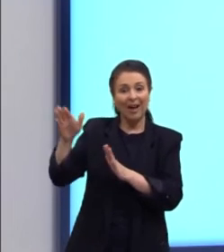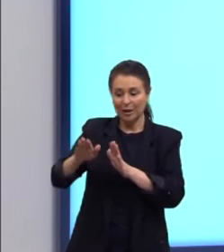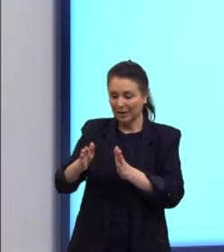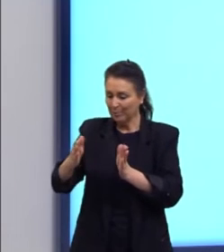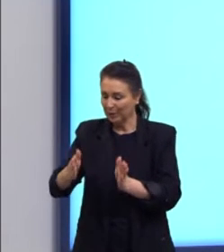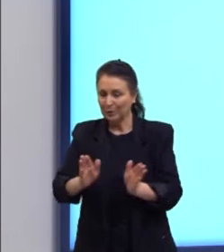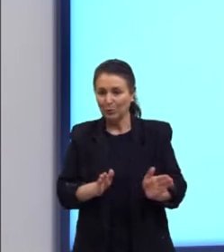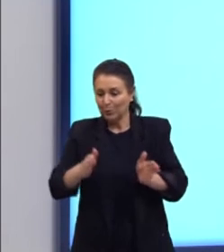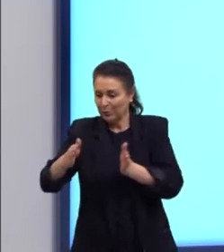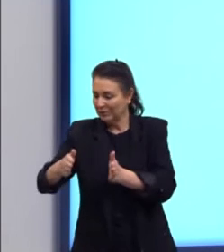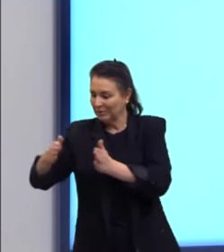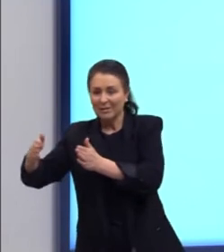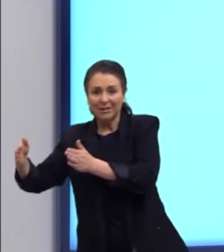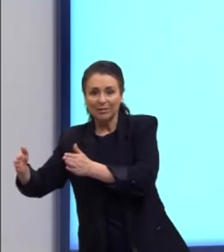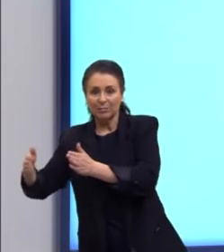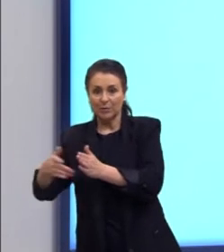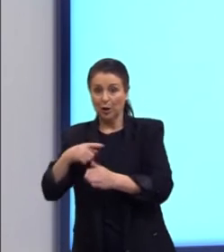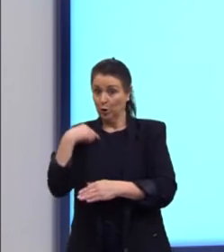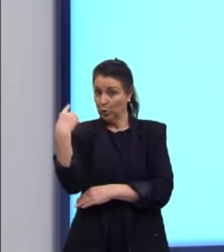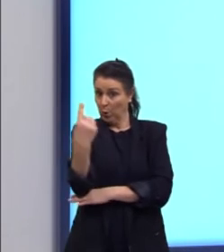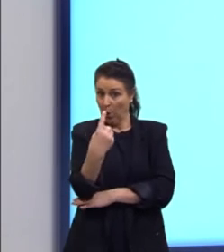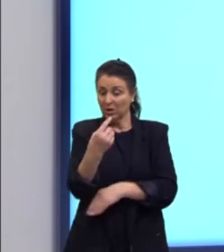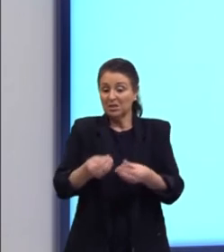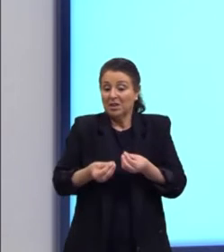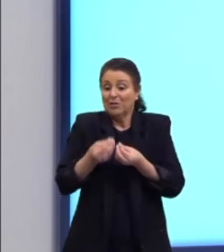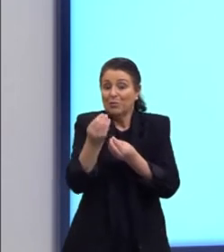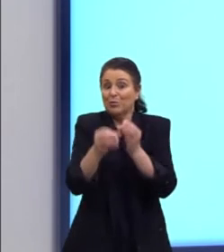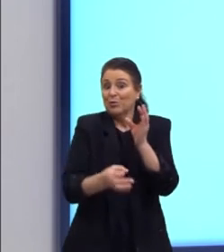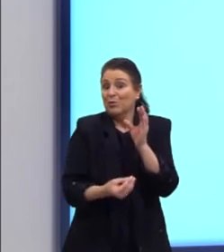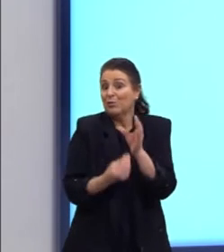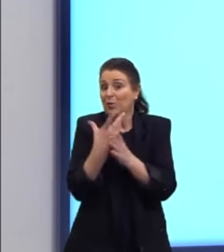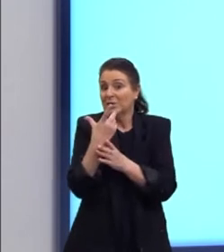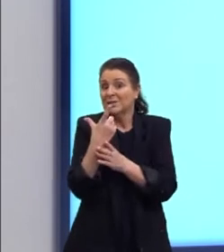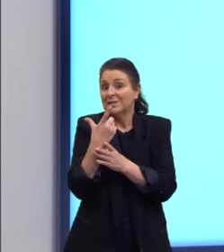levam alimentos, levam tudo isso que foi citado no cemitério.